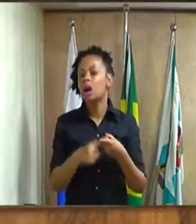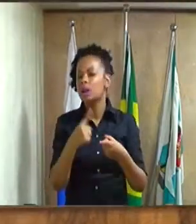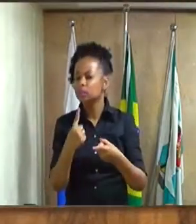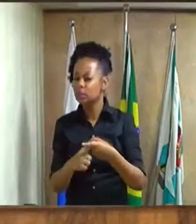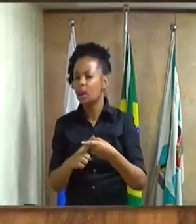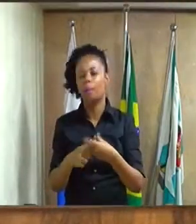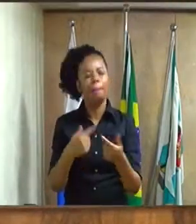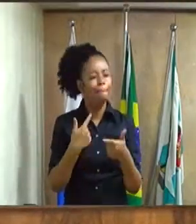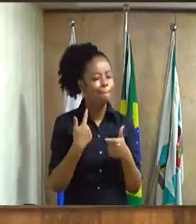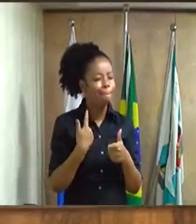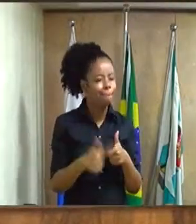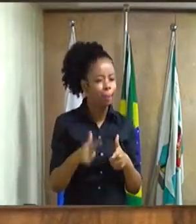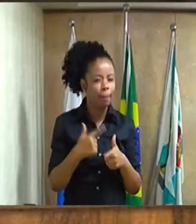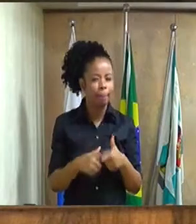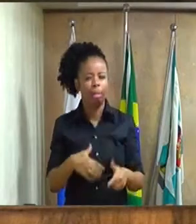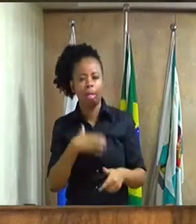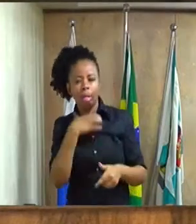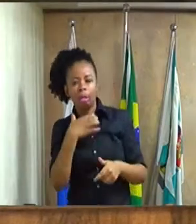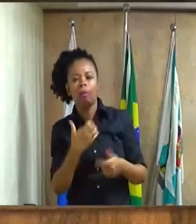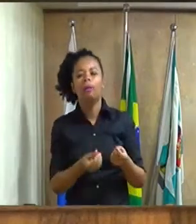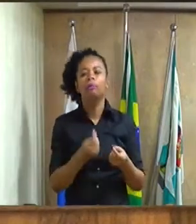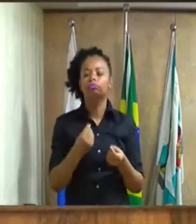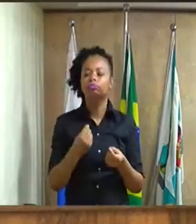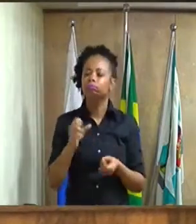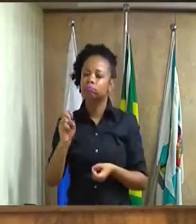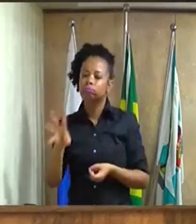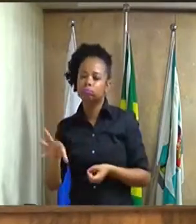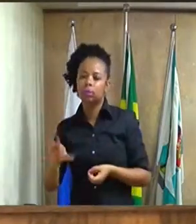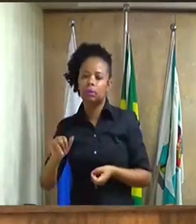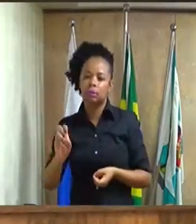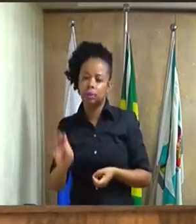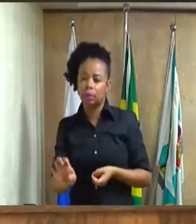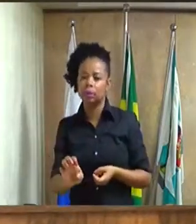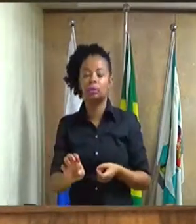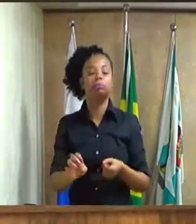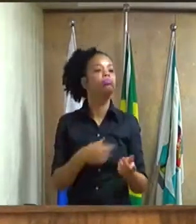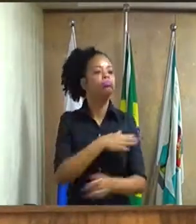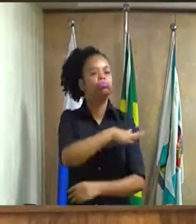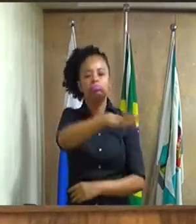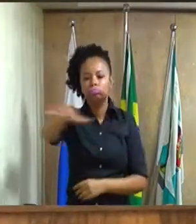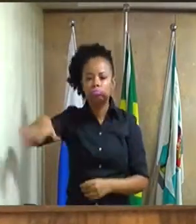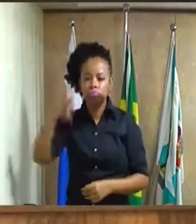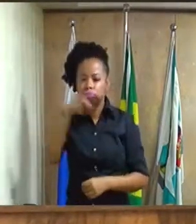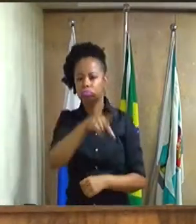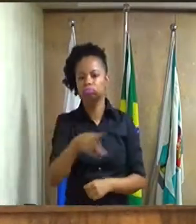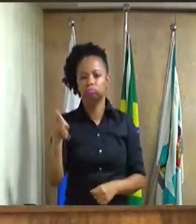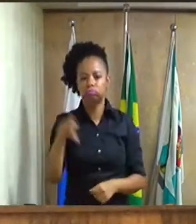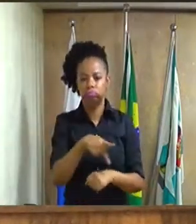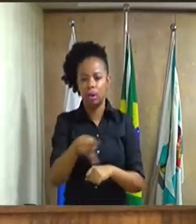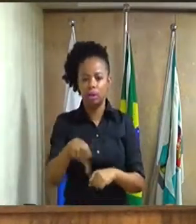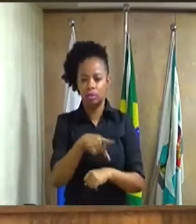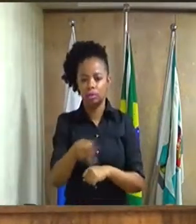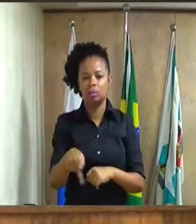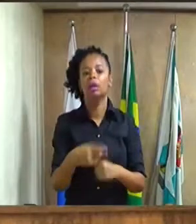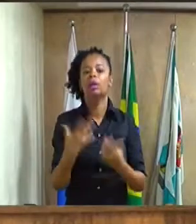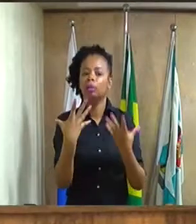assolou todo o nosso país e também o nosso município, caiu nessa conta também, que não é nossa.